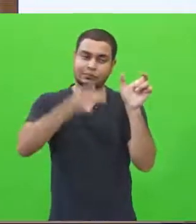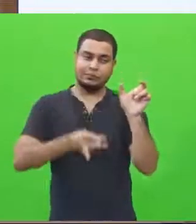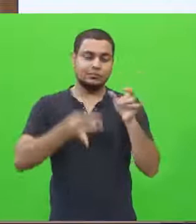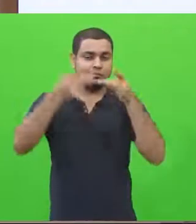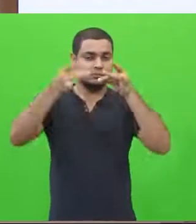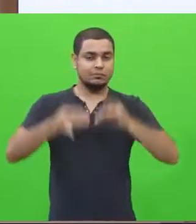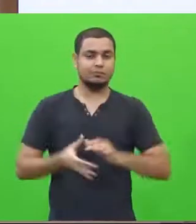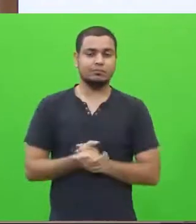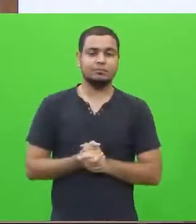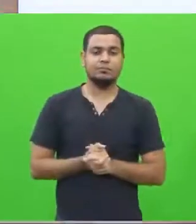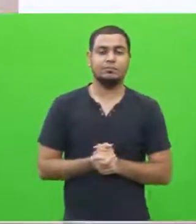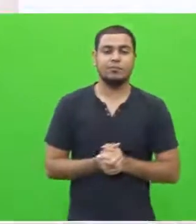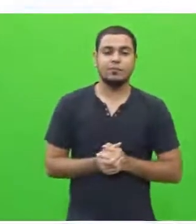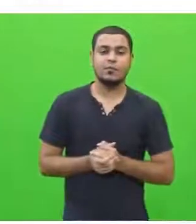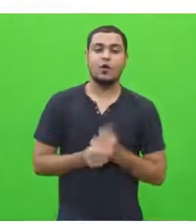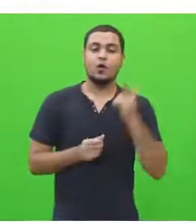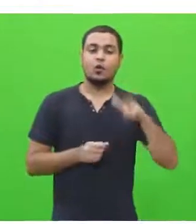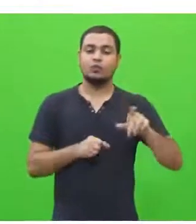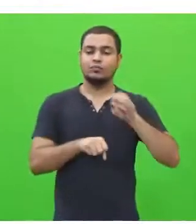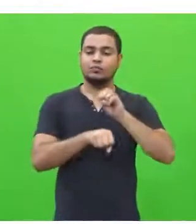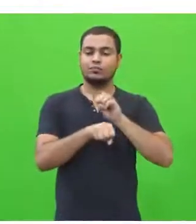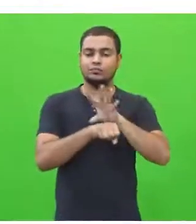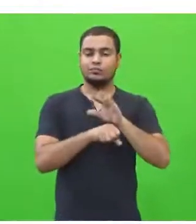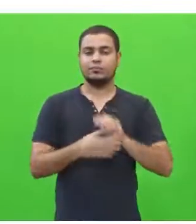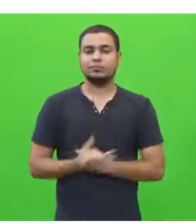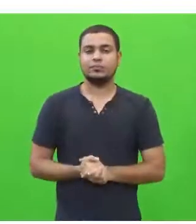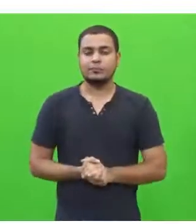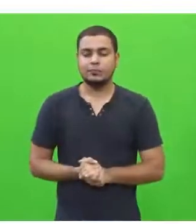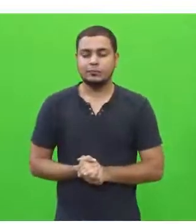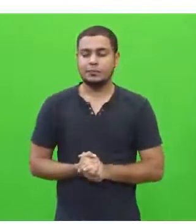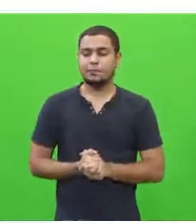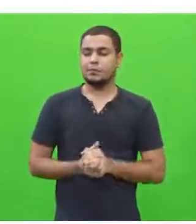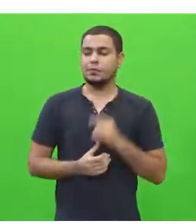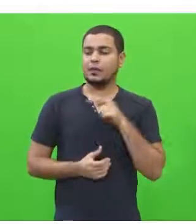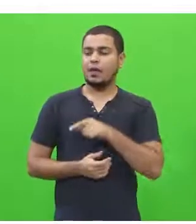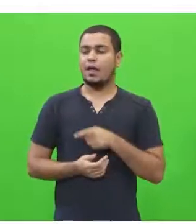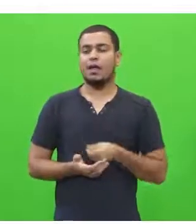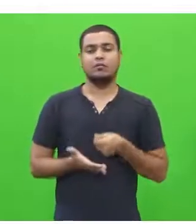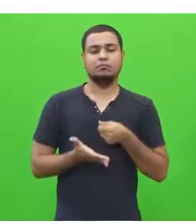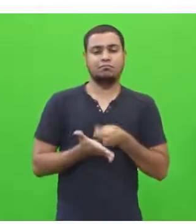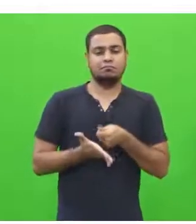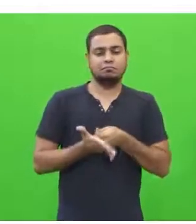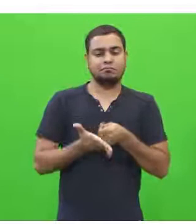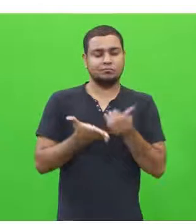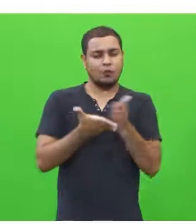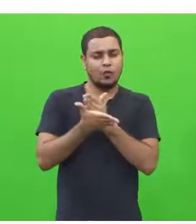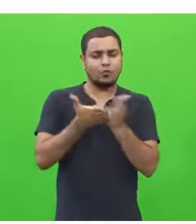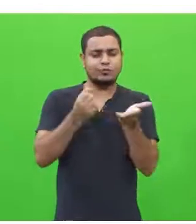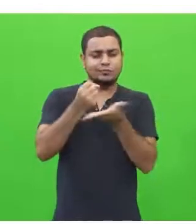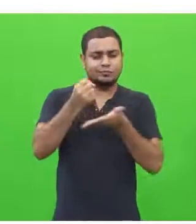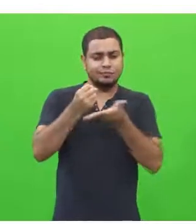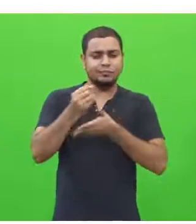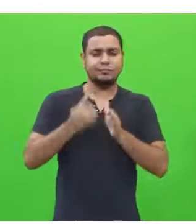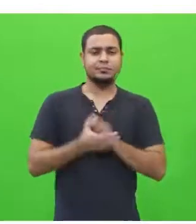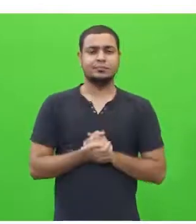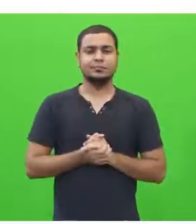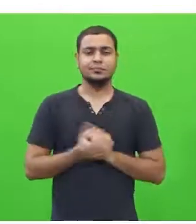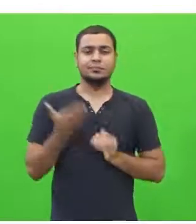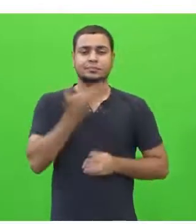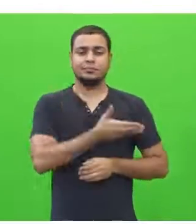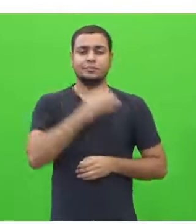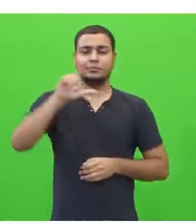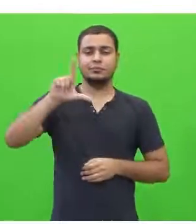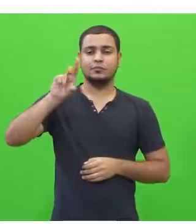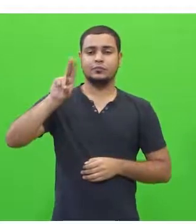Vamos ver o último aspecto dessa cartela? A exigência de alguns requisitos básicos, né? A Lúcia nos